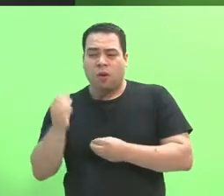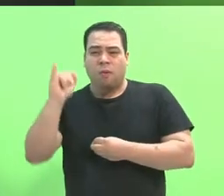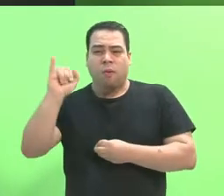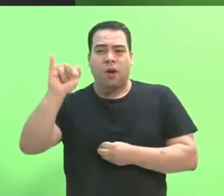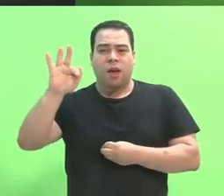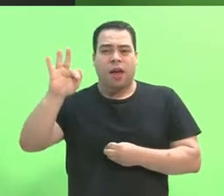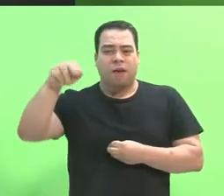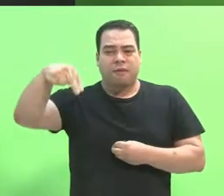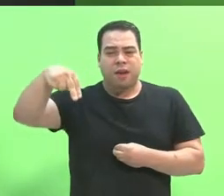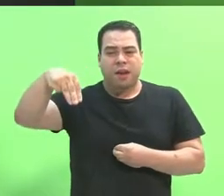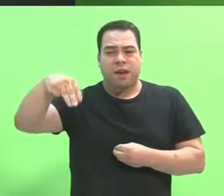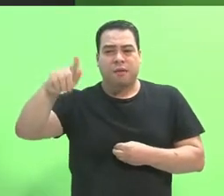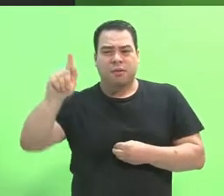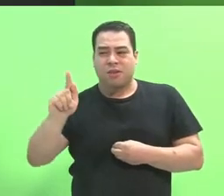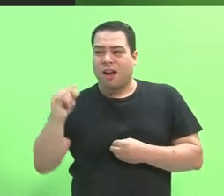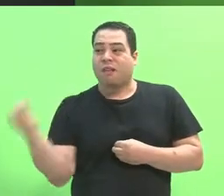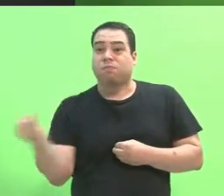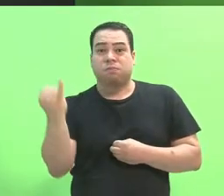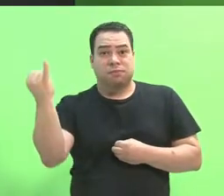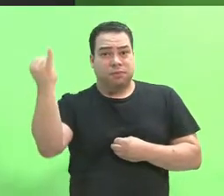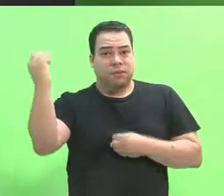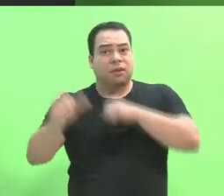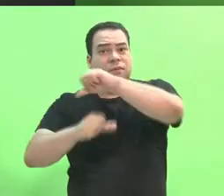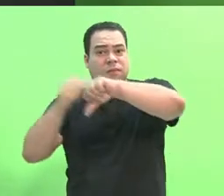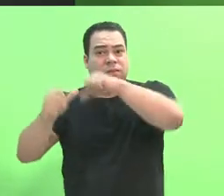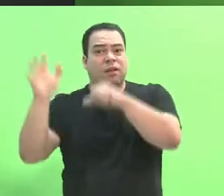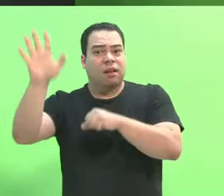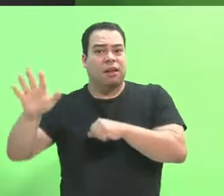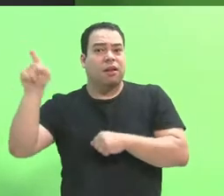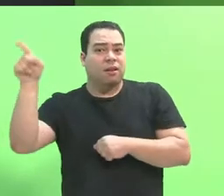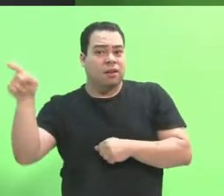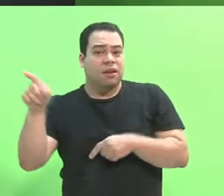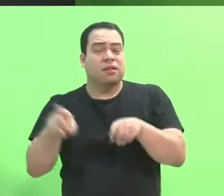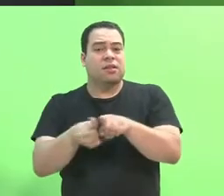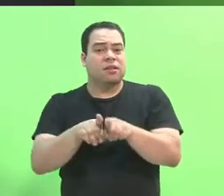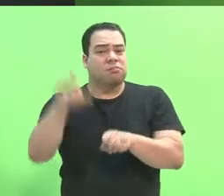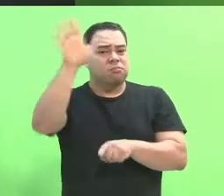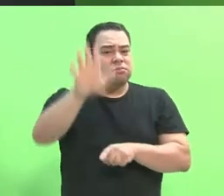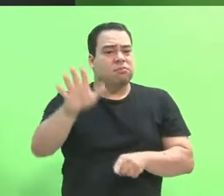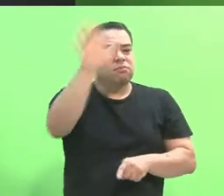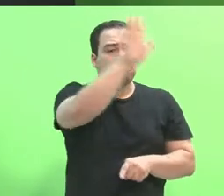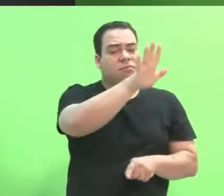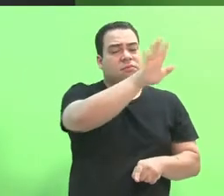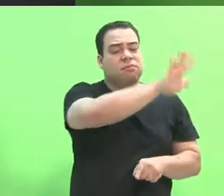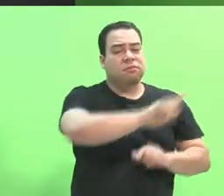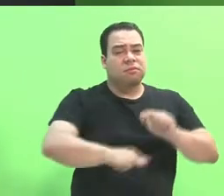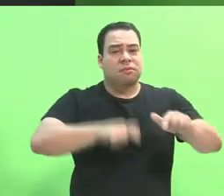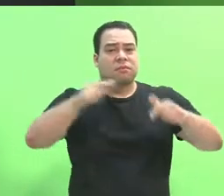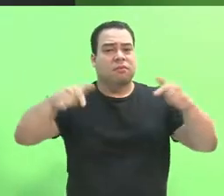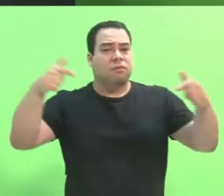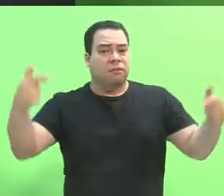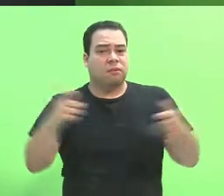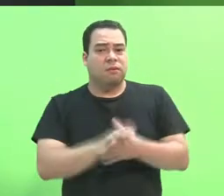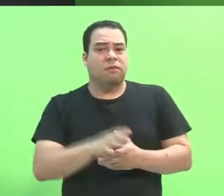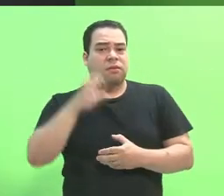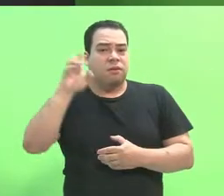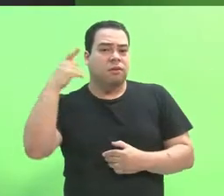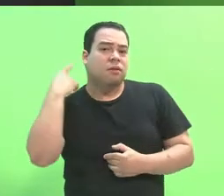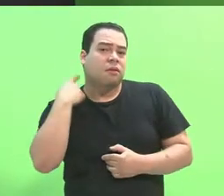IFNMG tem sido importante para a transformação desta região e das regiões do Vale do Mucuri, Norte,